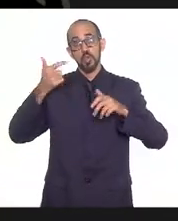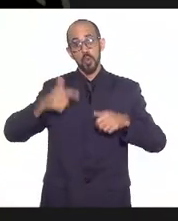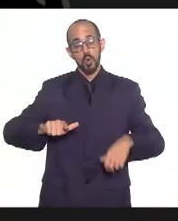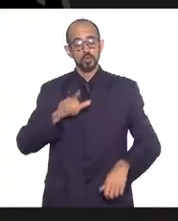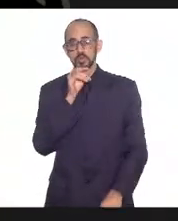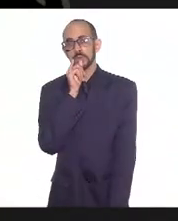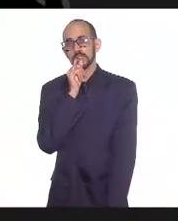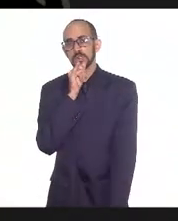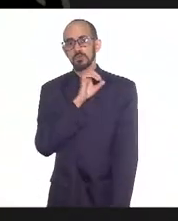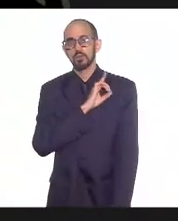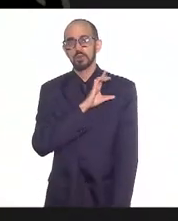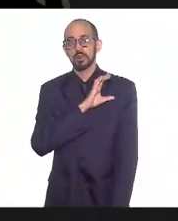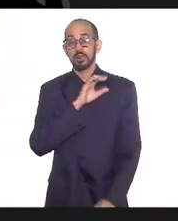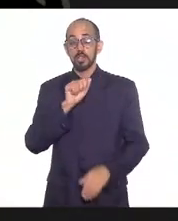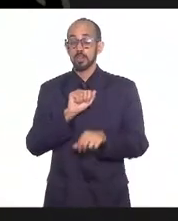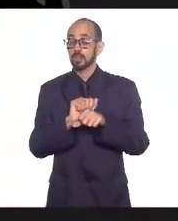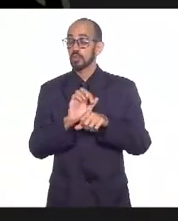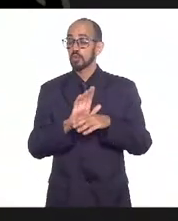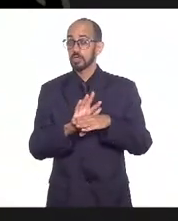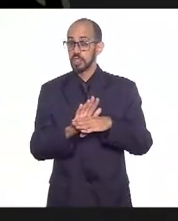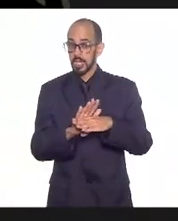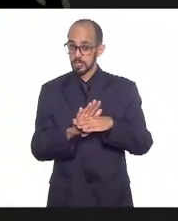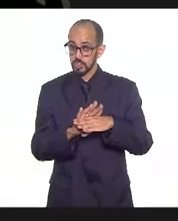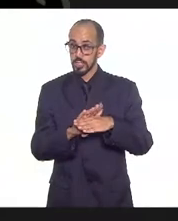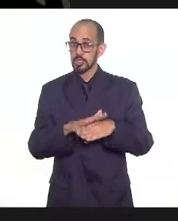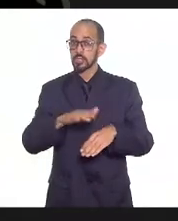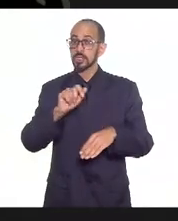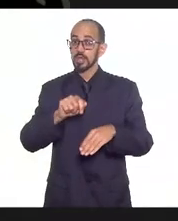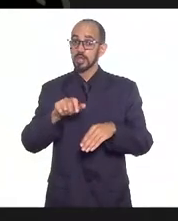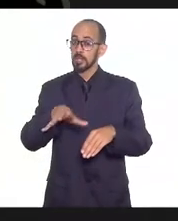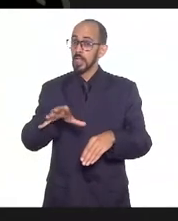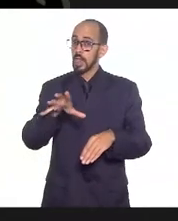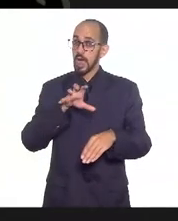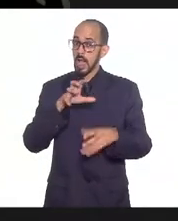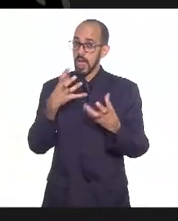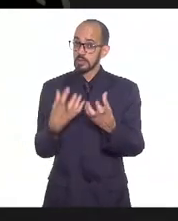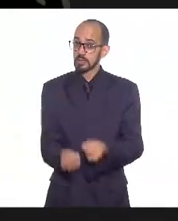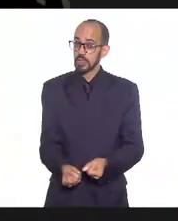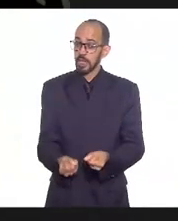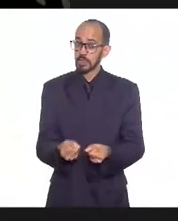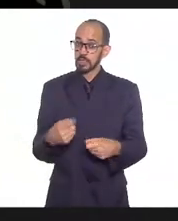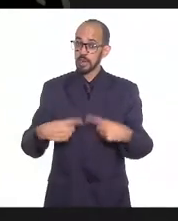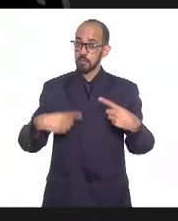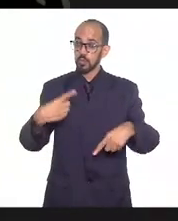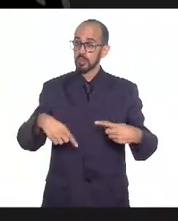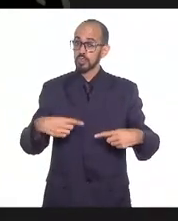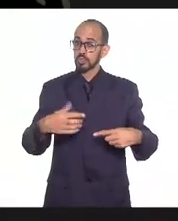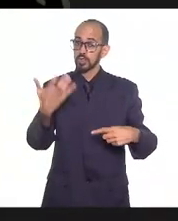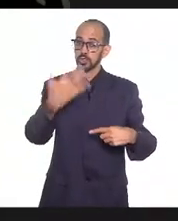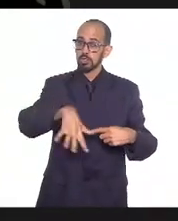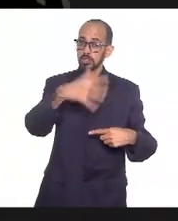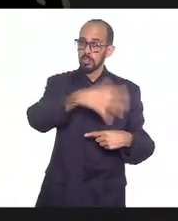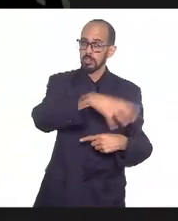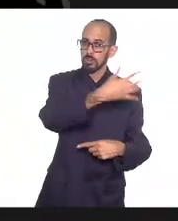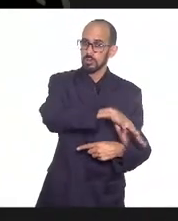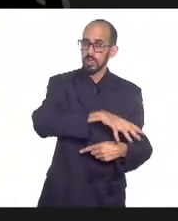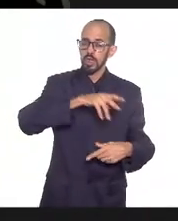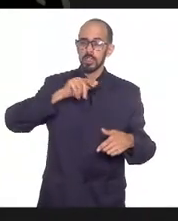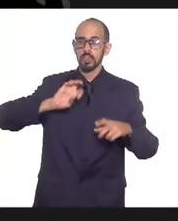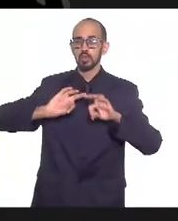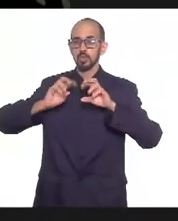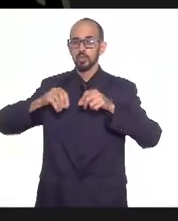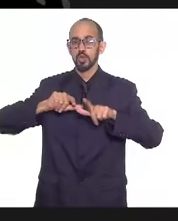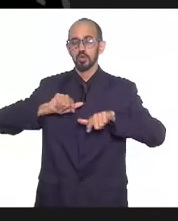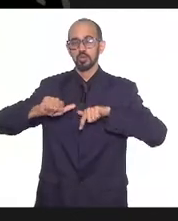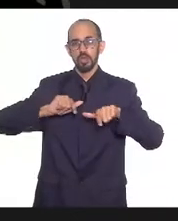Caxias, que incorporam o negacionismo, onde as atividades não pararam, onde quase